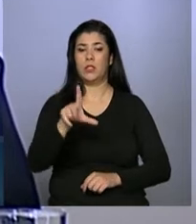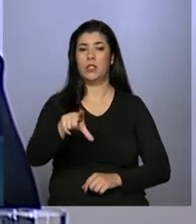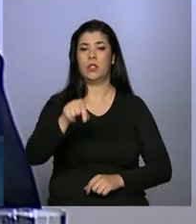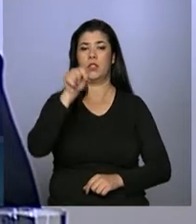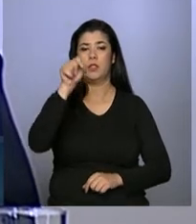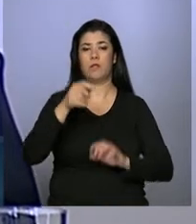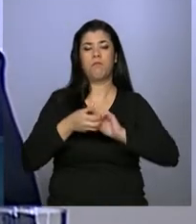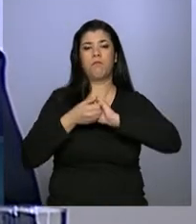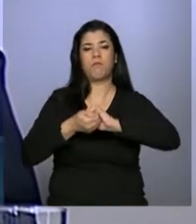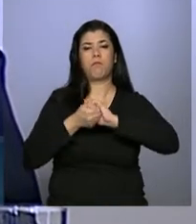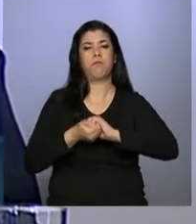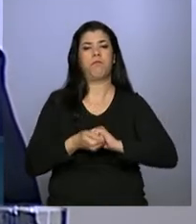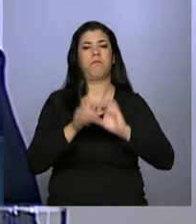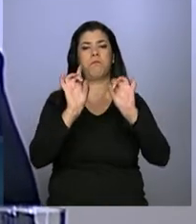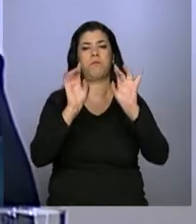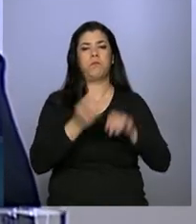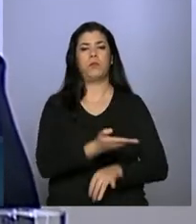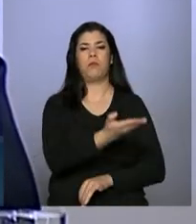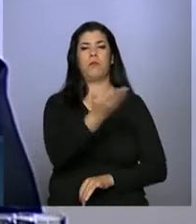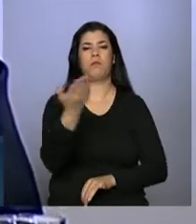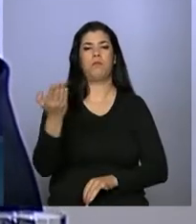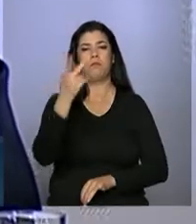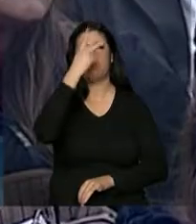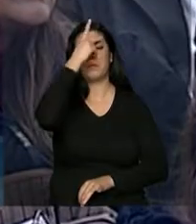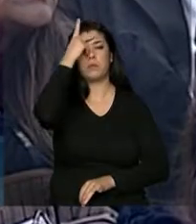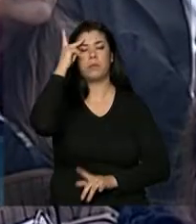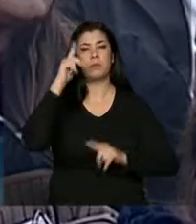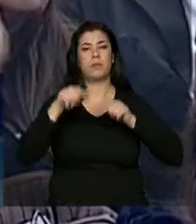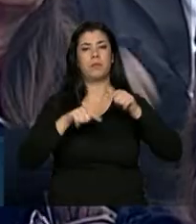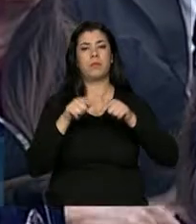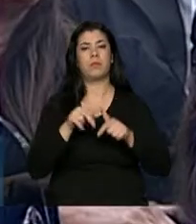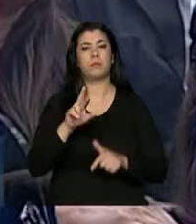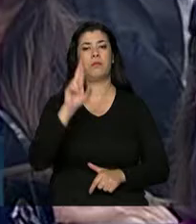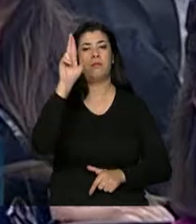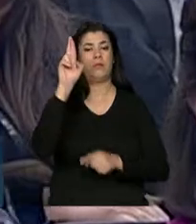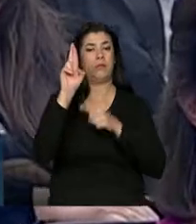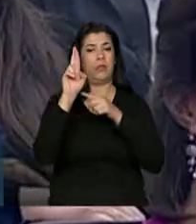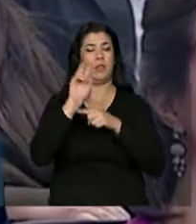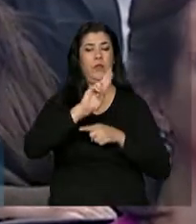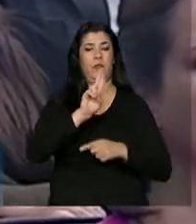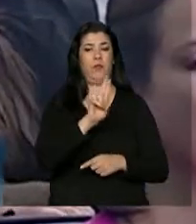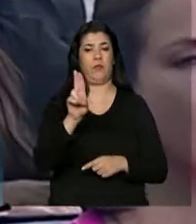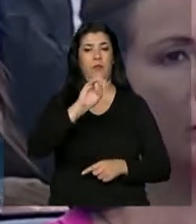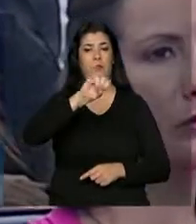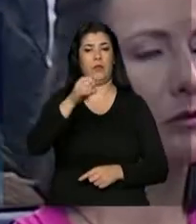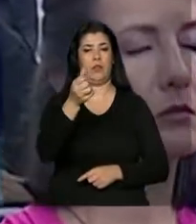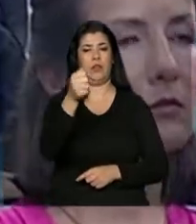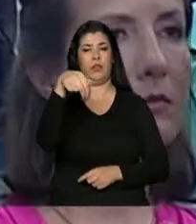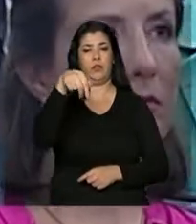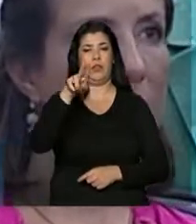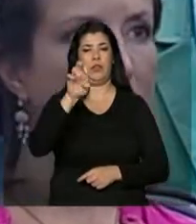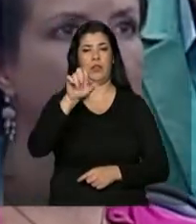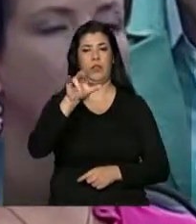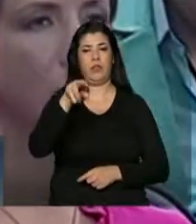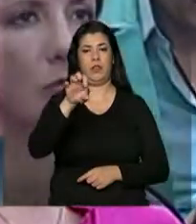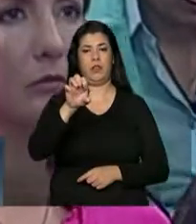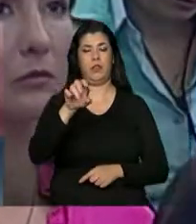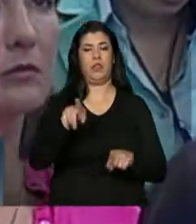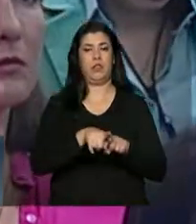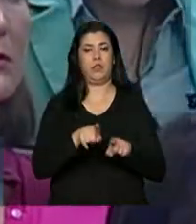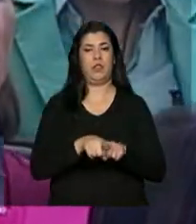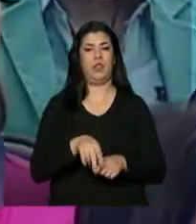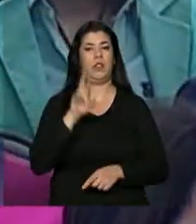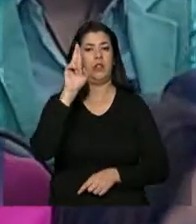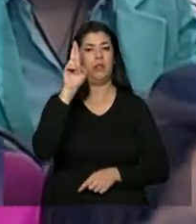a todos os membros da Conatrai e o faço na pessoa da Jaqueline Carrijo, que representa o Sinait na